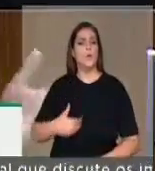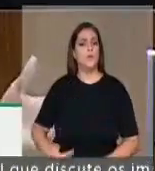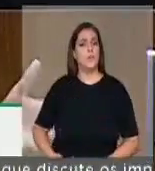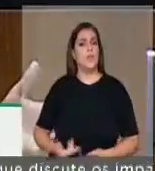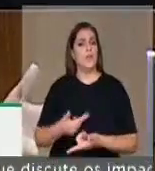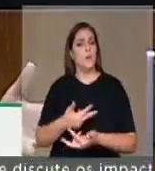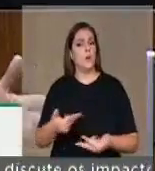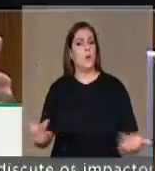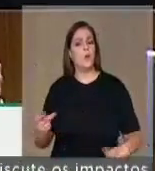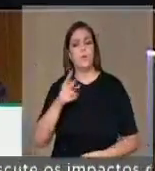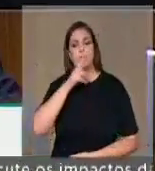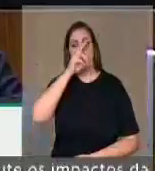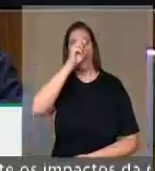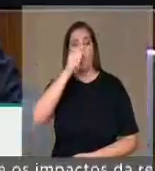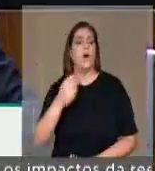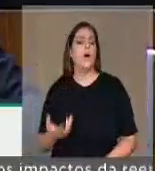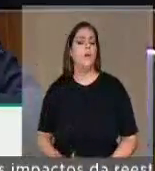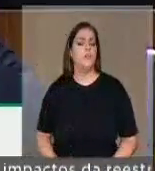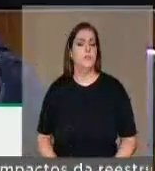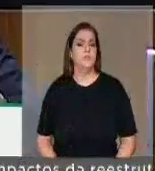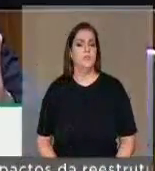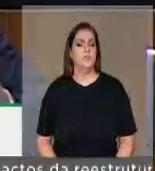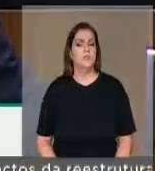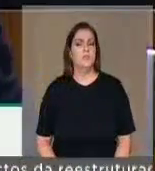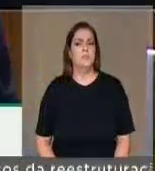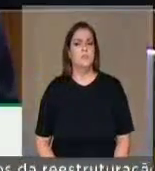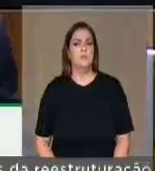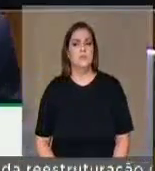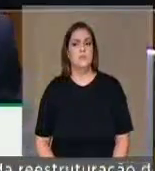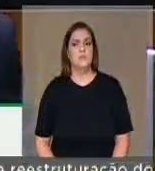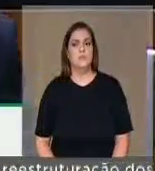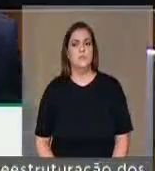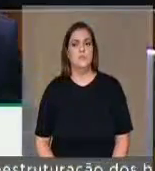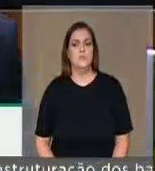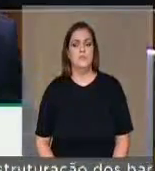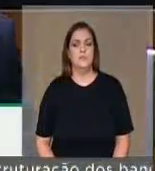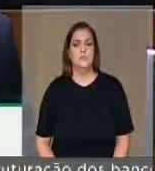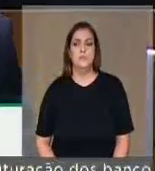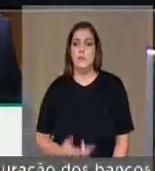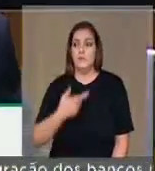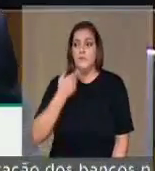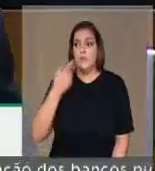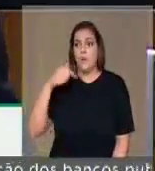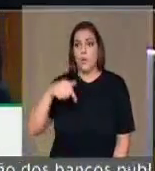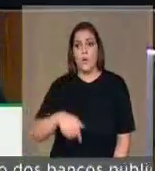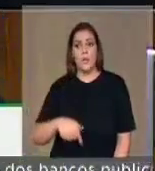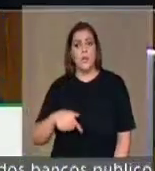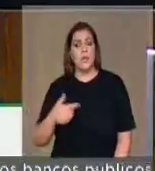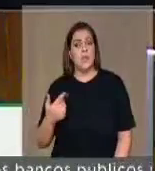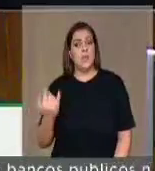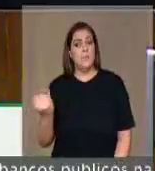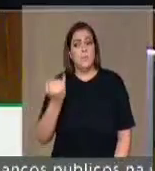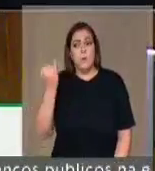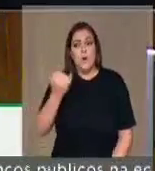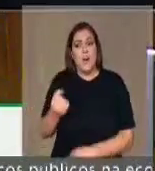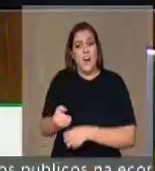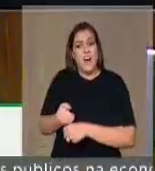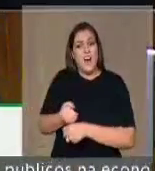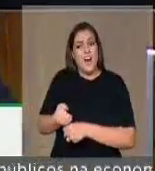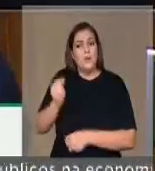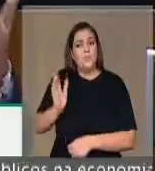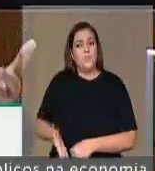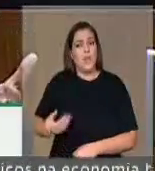que as gerações anteriores. Nós estamos falando aqui de instituições seculares, e não podemos imaginar que elas estão